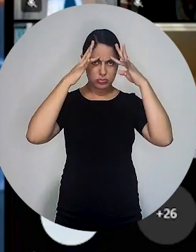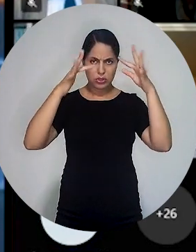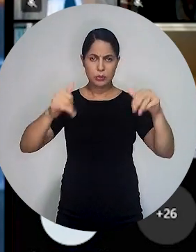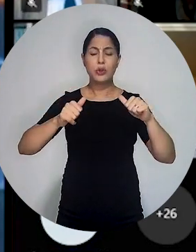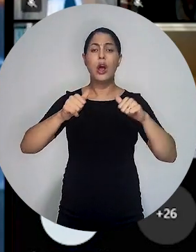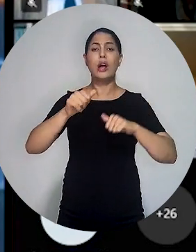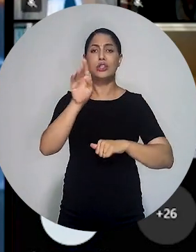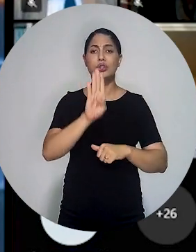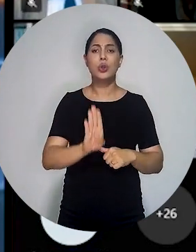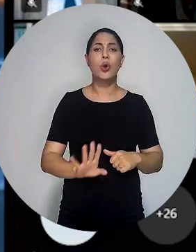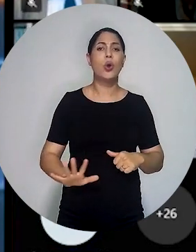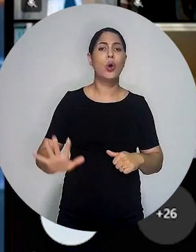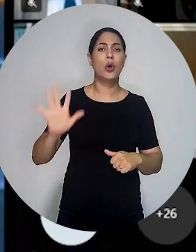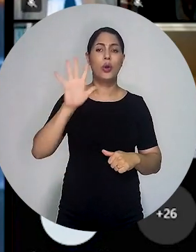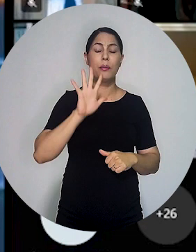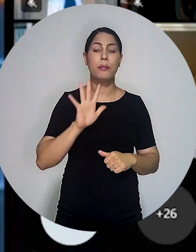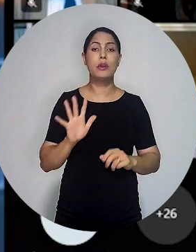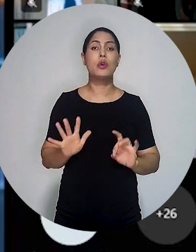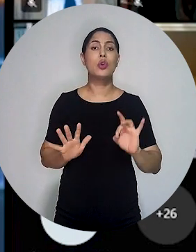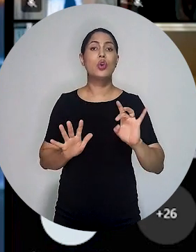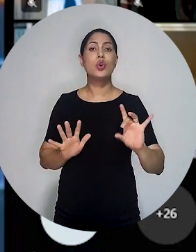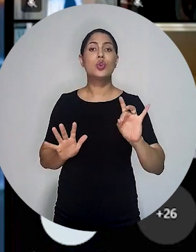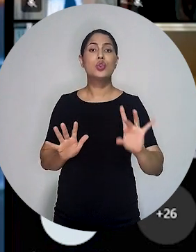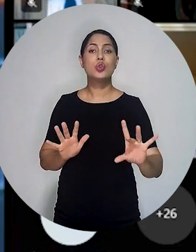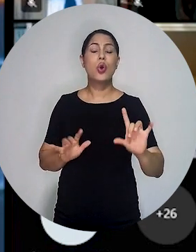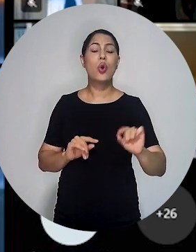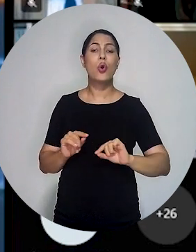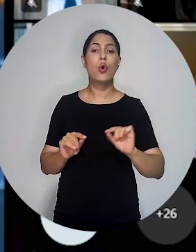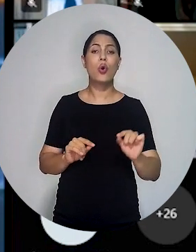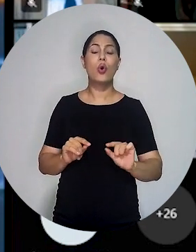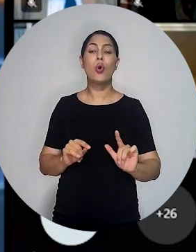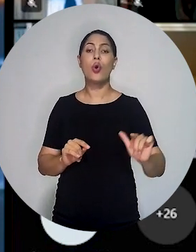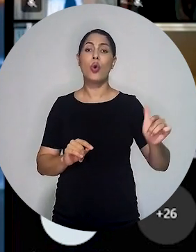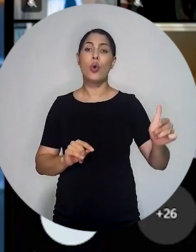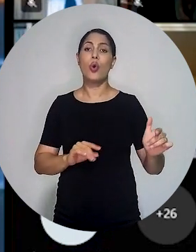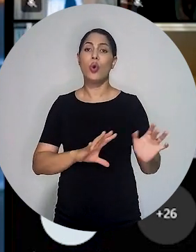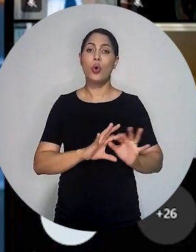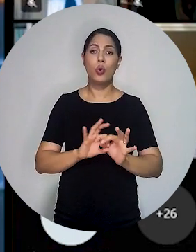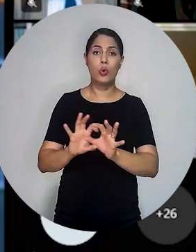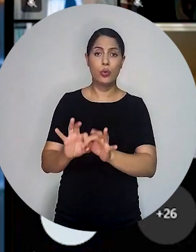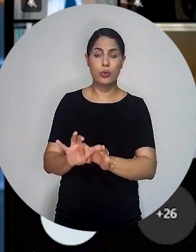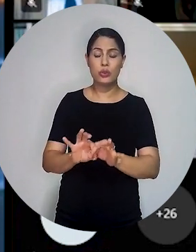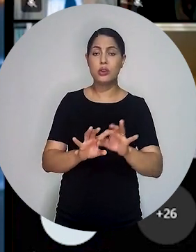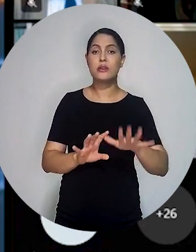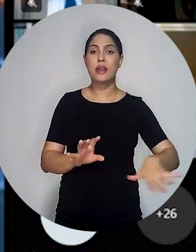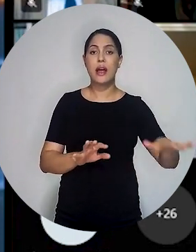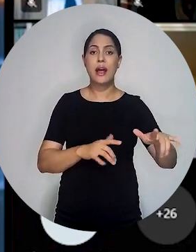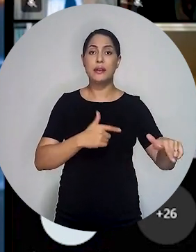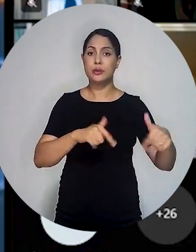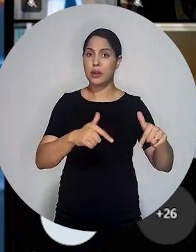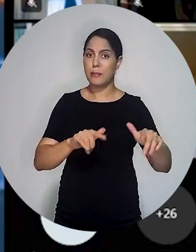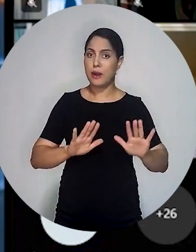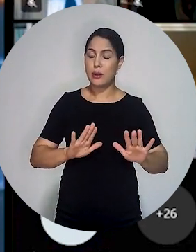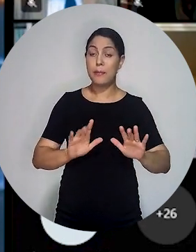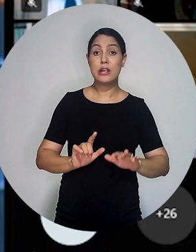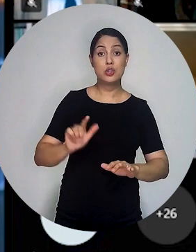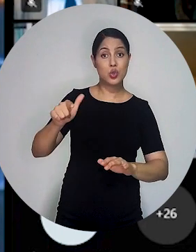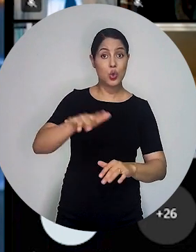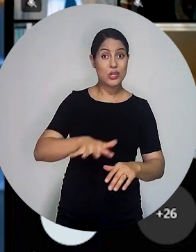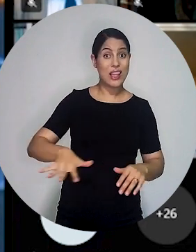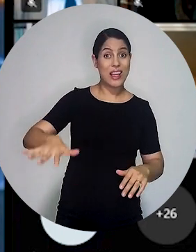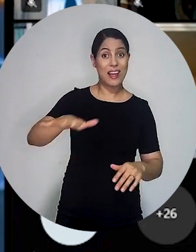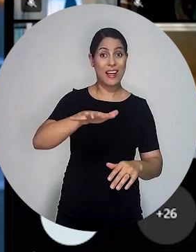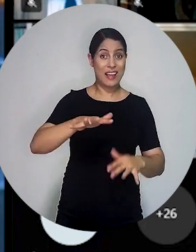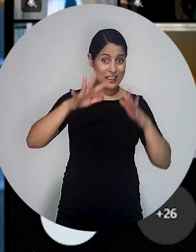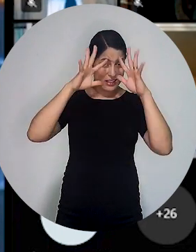brasileiros. Absolutamente todos os tribunais brasileiros. Exceto naqueles em que atuam com o just postulante, aqui